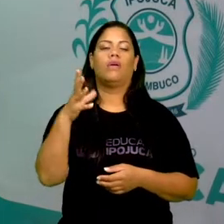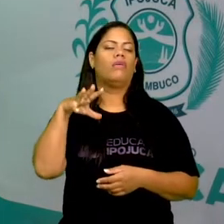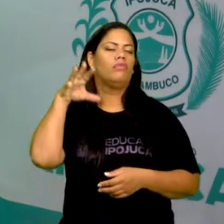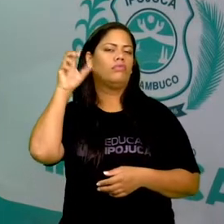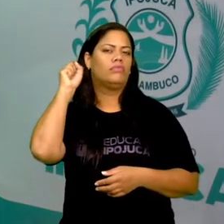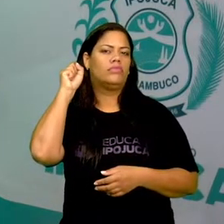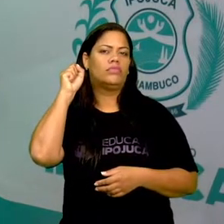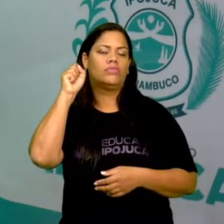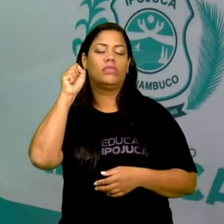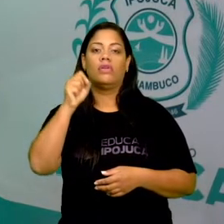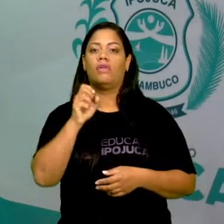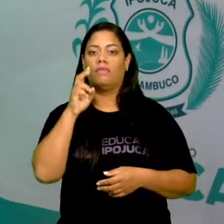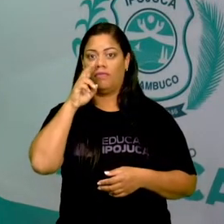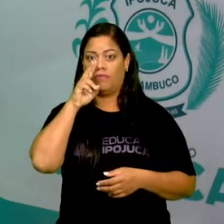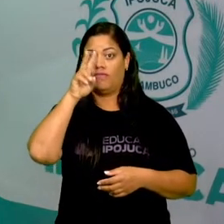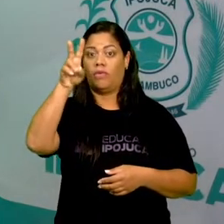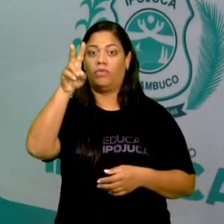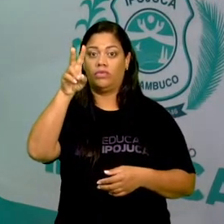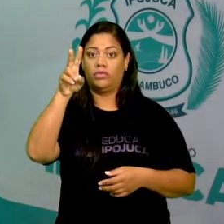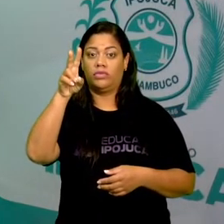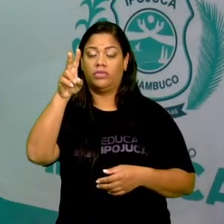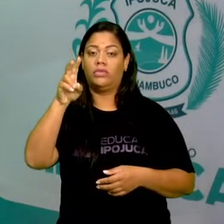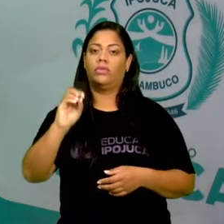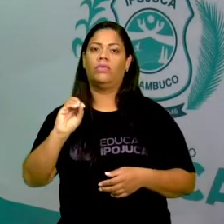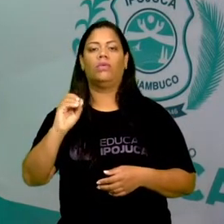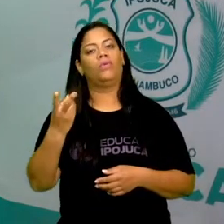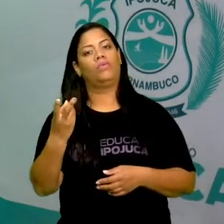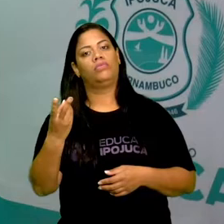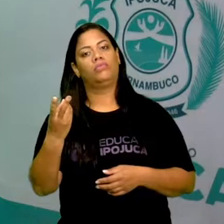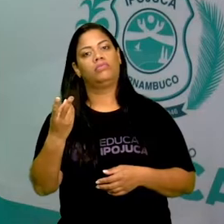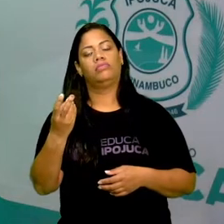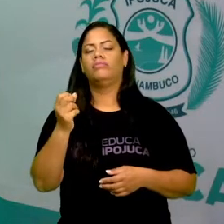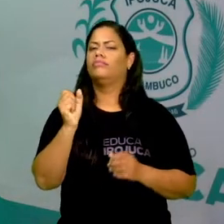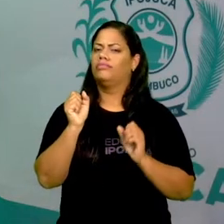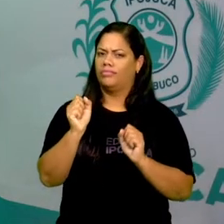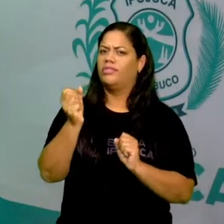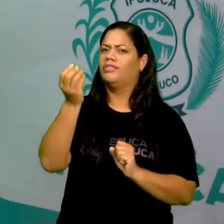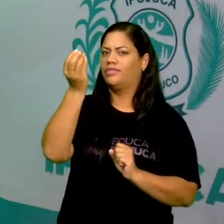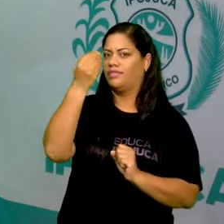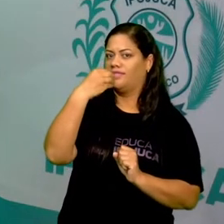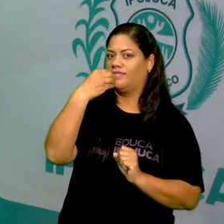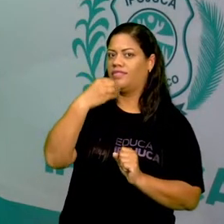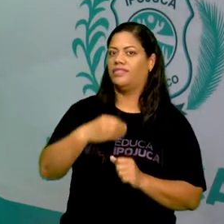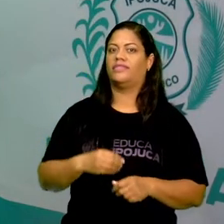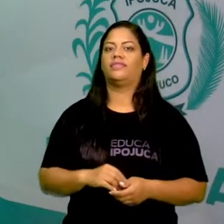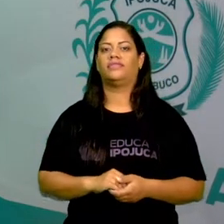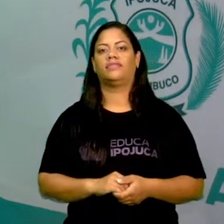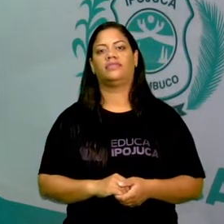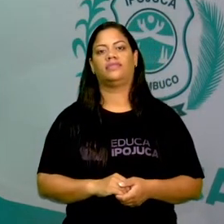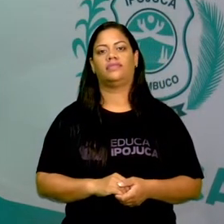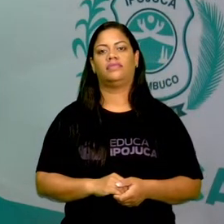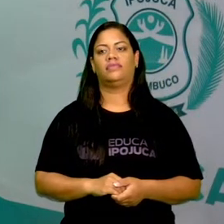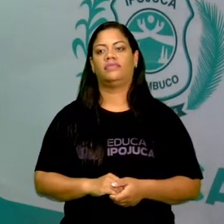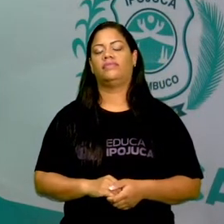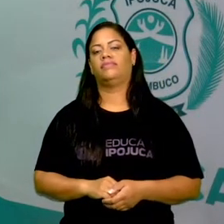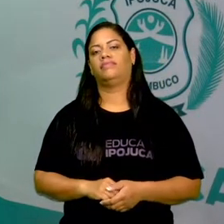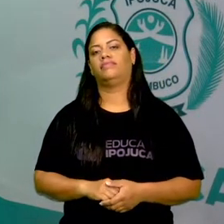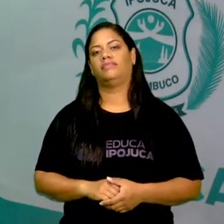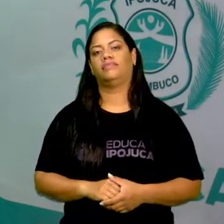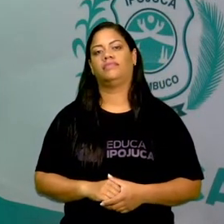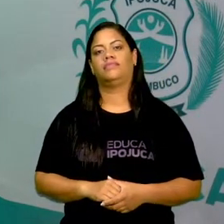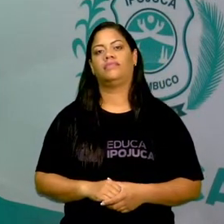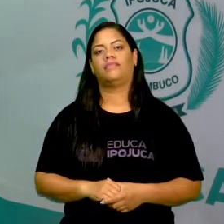mais amplo, mais forte ou pode deixar mais grave, certo?